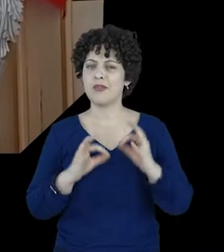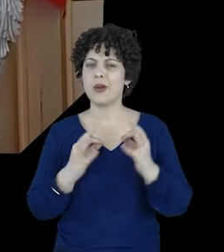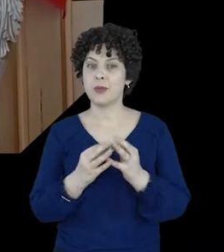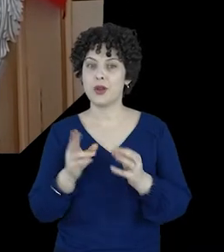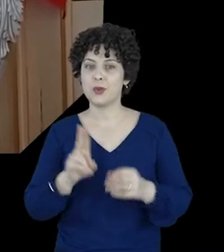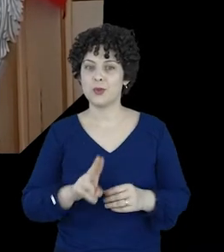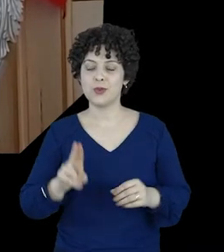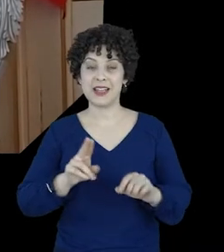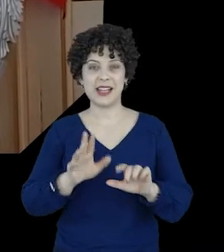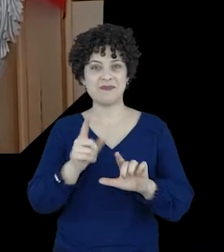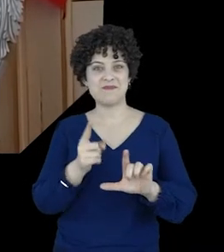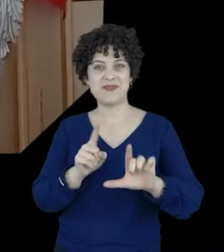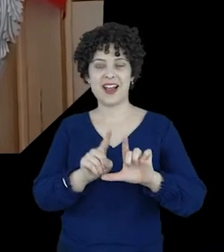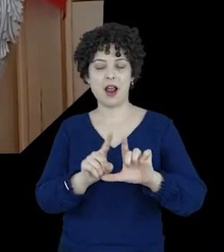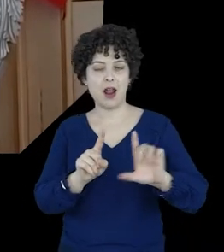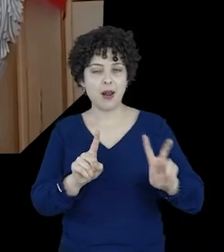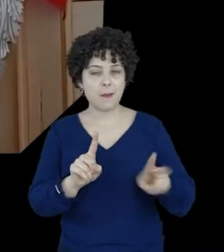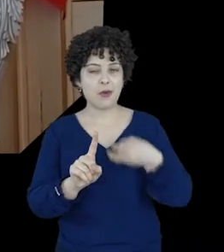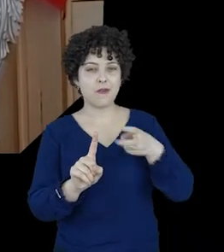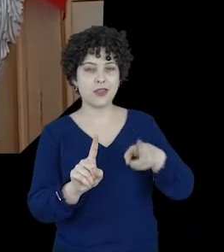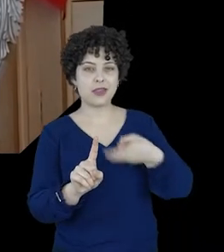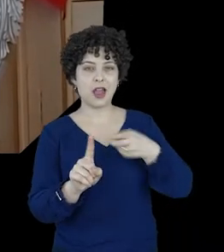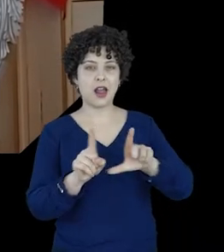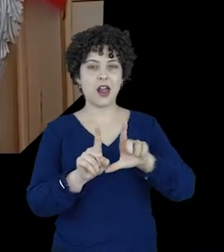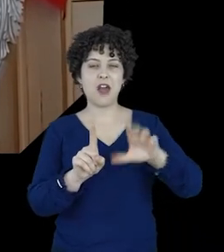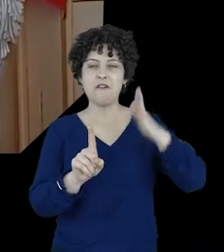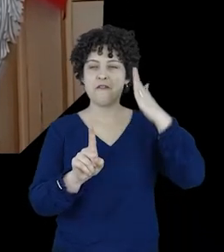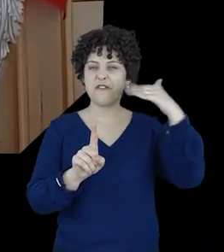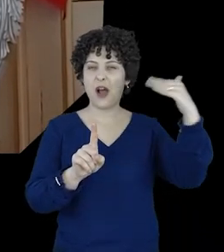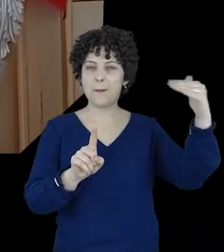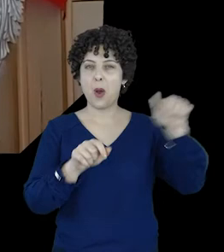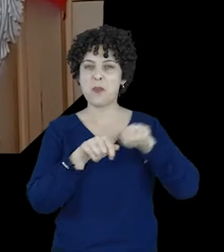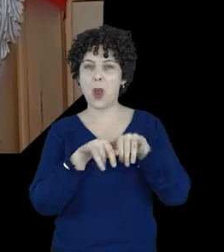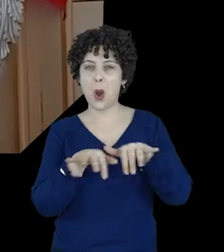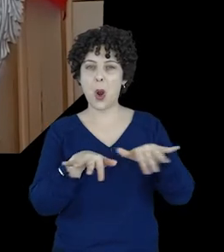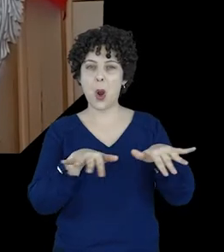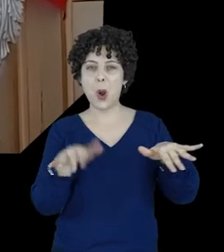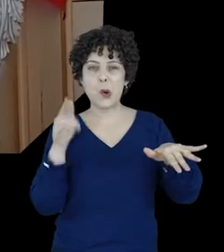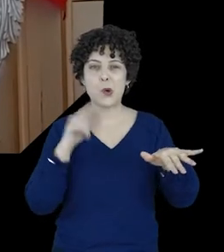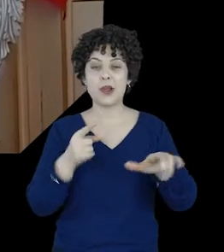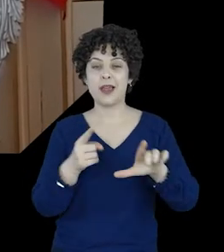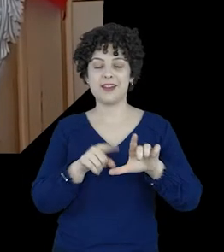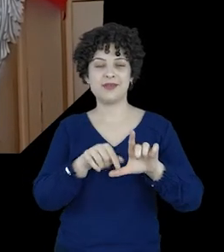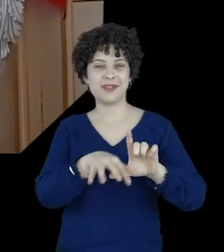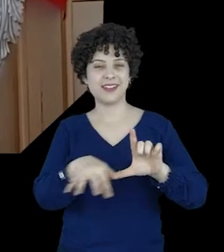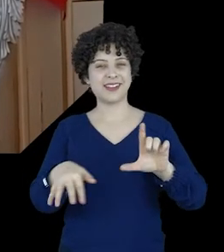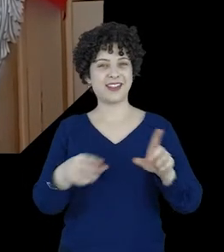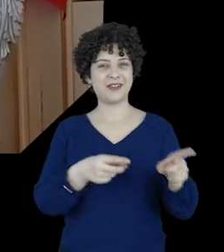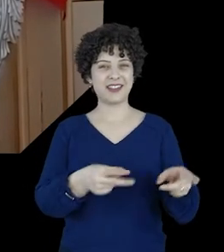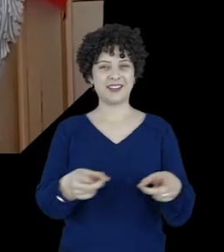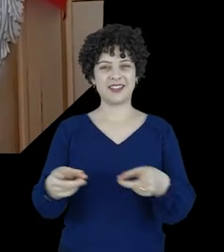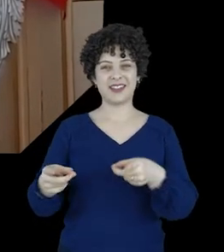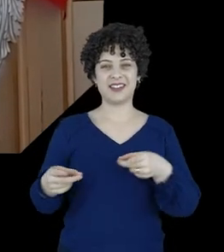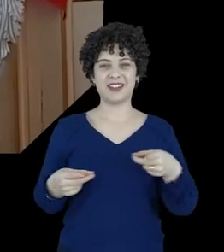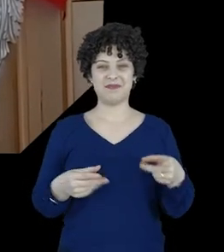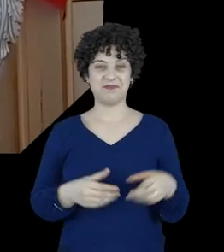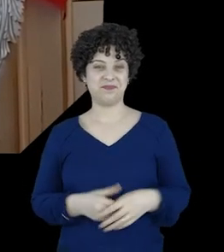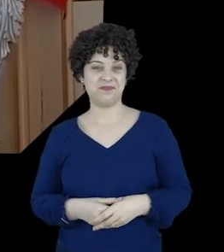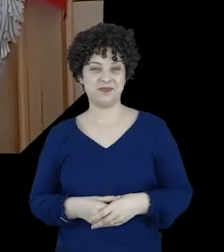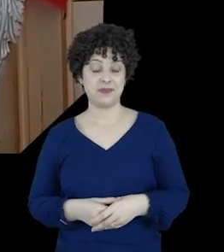utilizar a imagem de seus filhos e a popularidade dessa imagem para fazer deles influenciadores